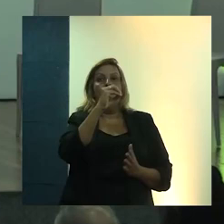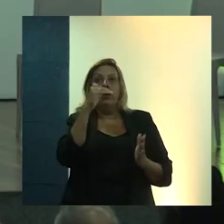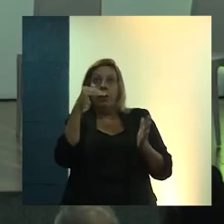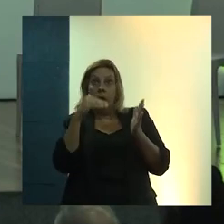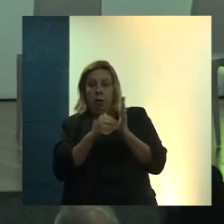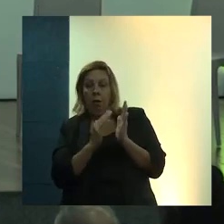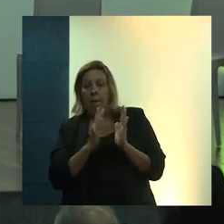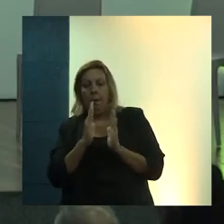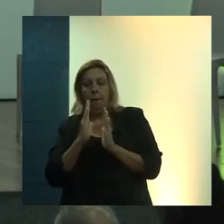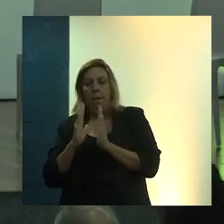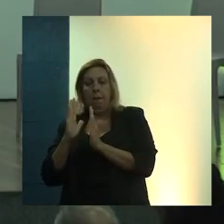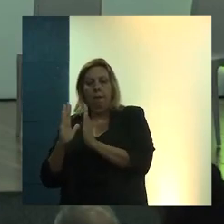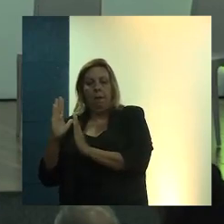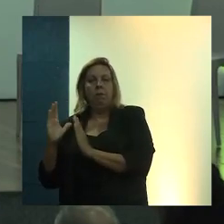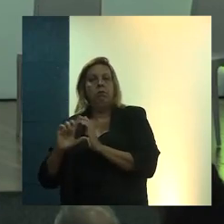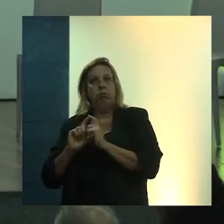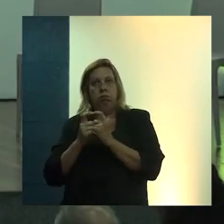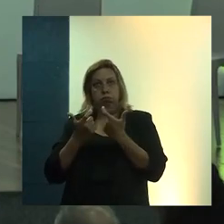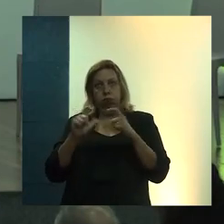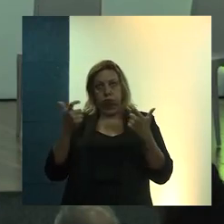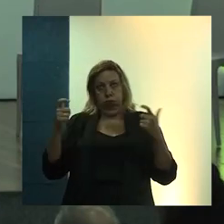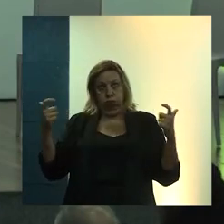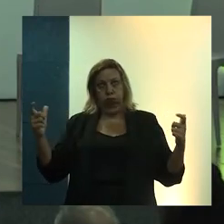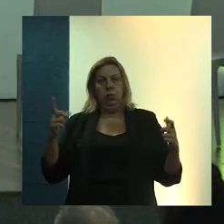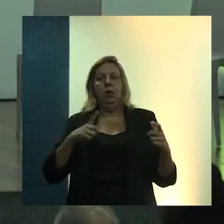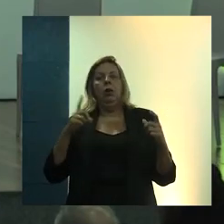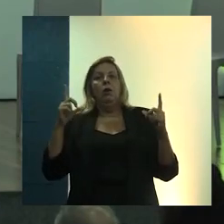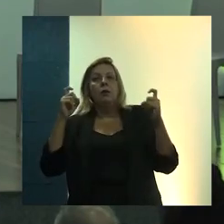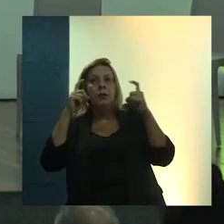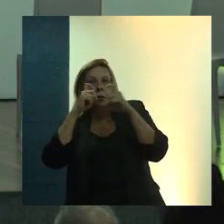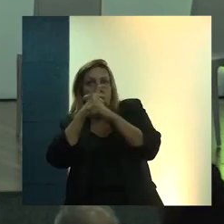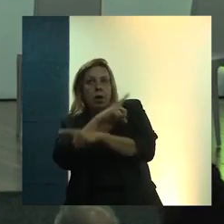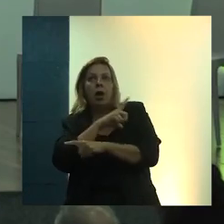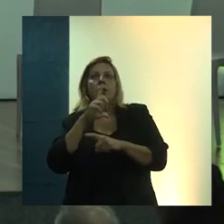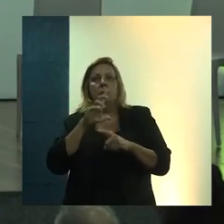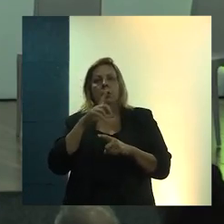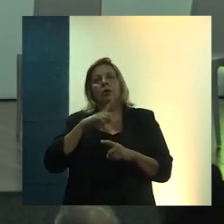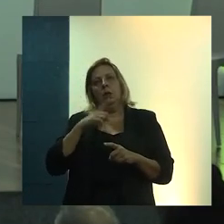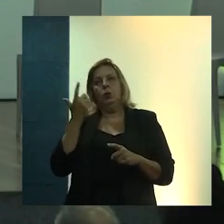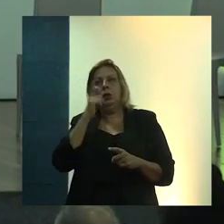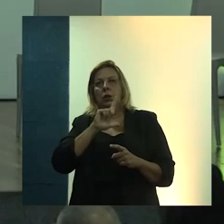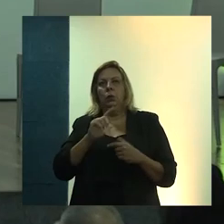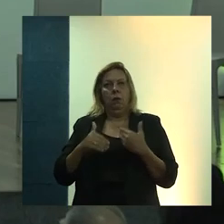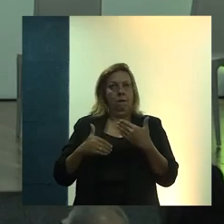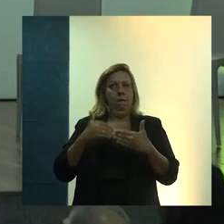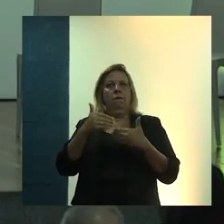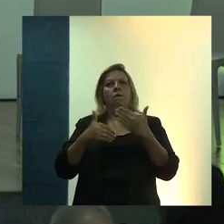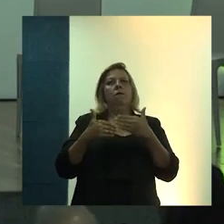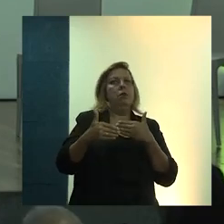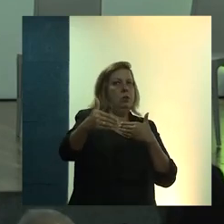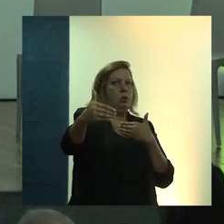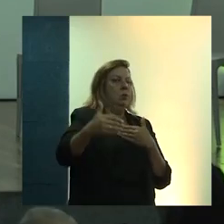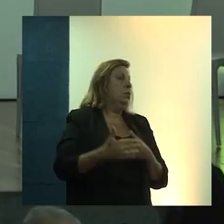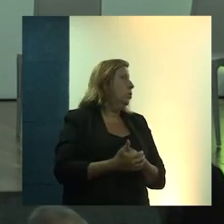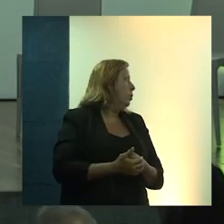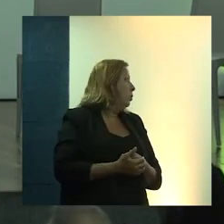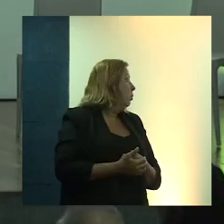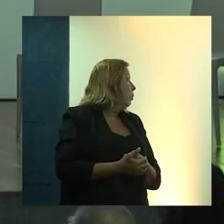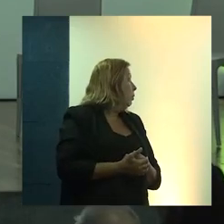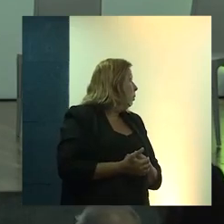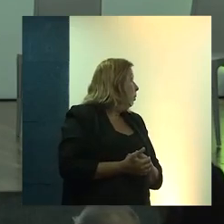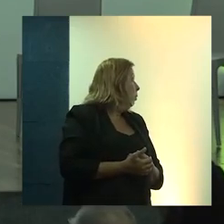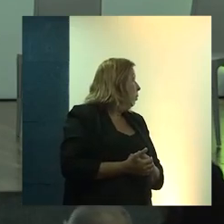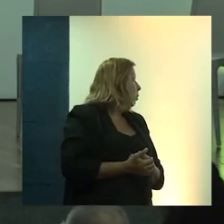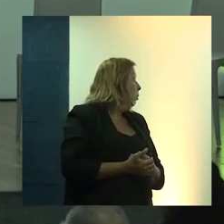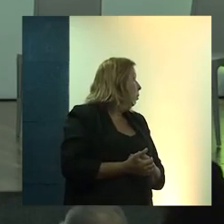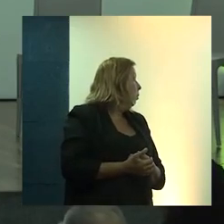crescendo aos poucos, ainda com grande dificuldade, mas com grandes avanços. Então, eu vou passar rapidamente aqui o que foi